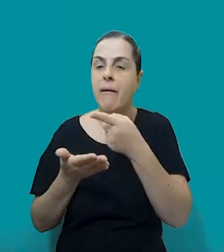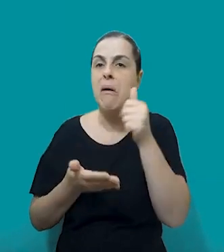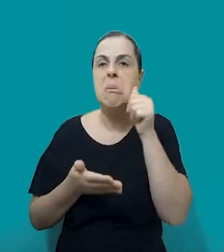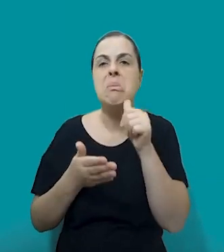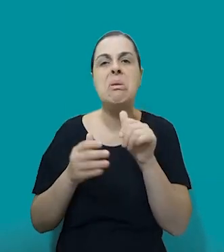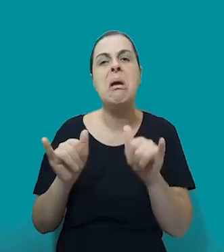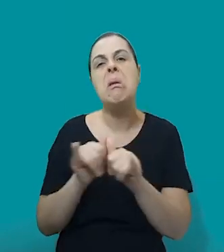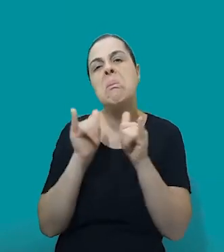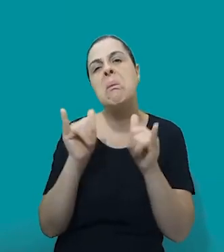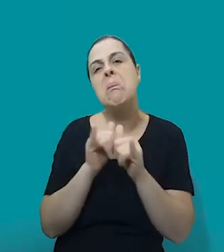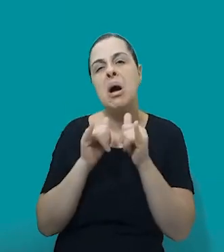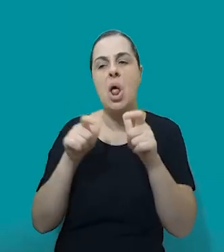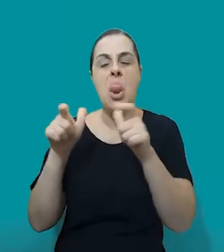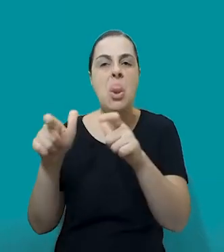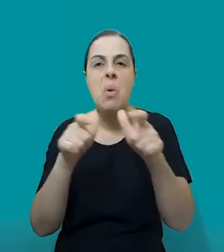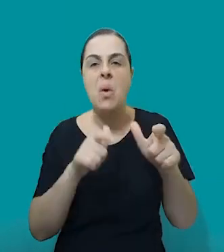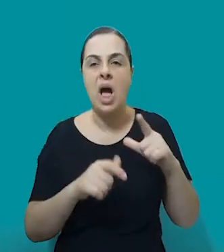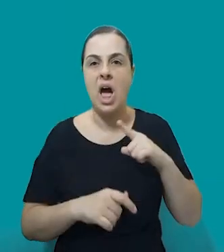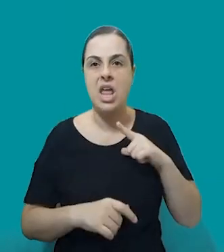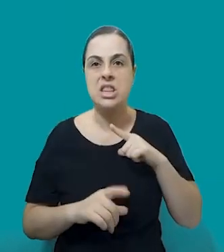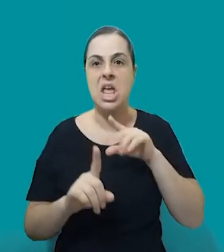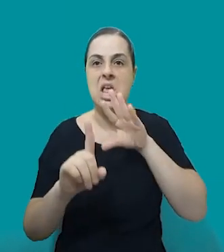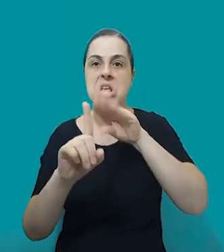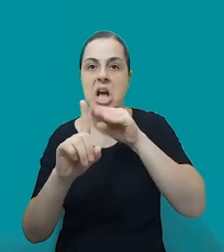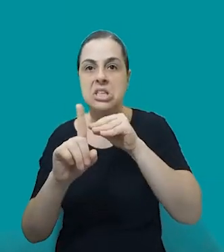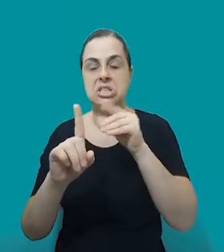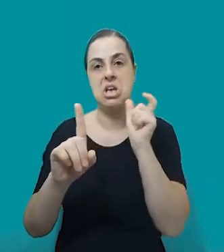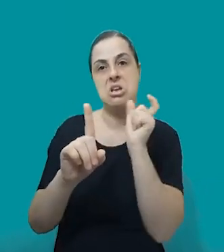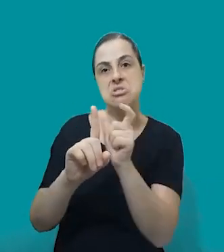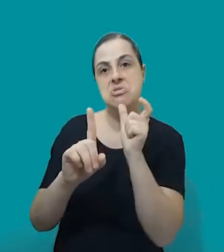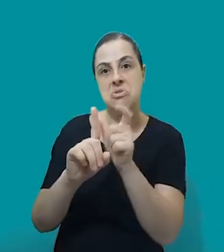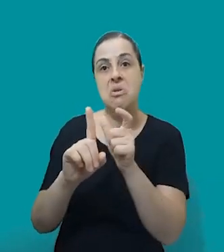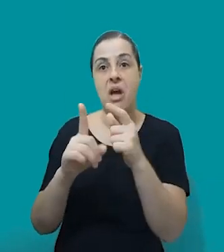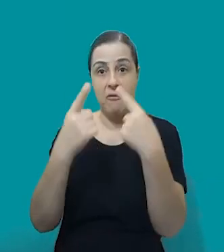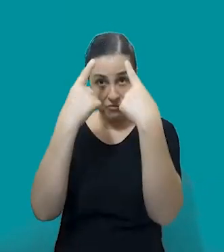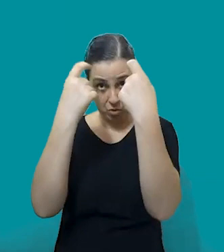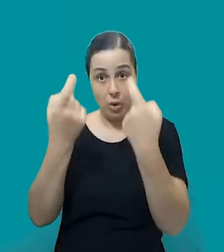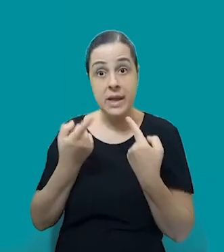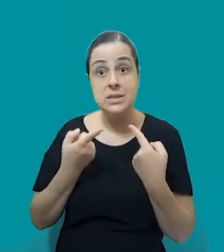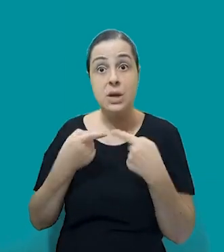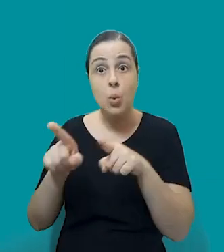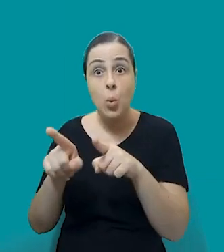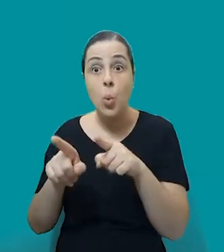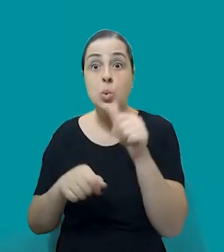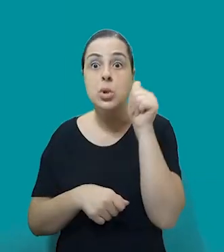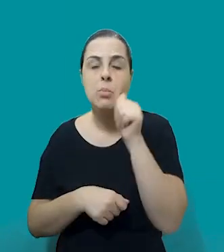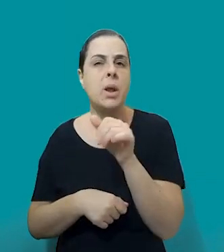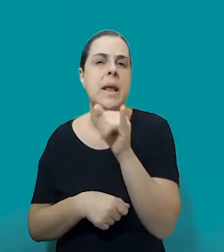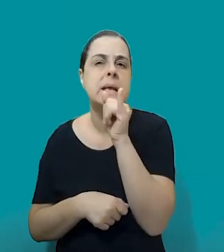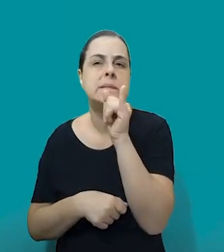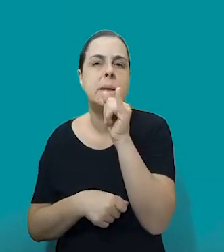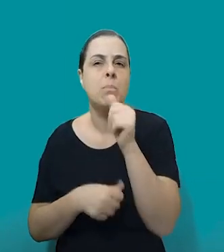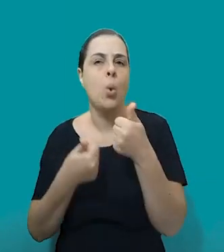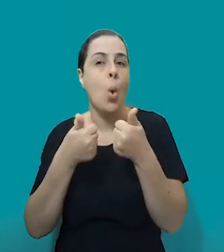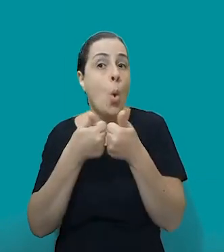assédio ou agressões, violências contra a mulher, no ônibus,